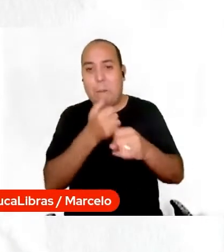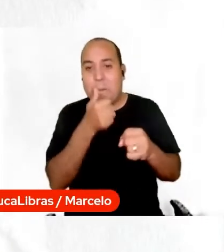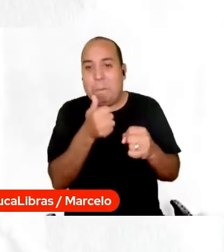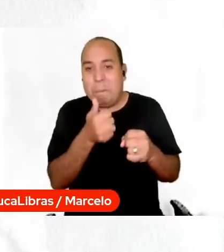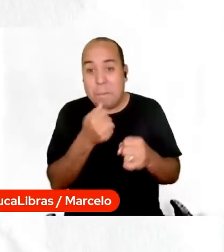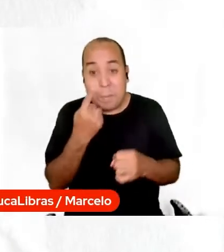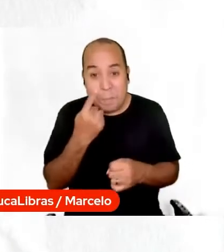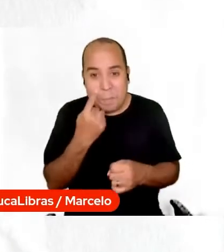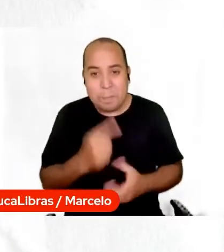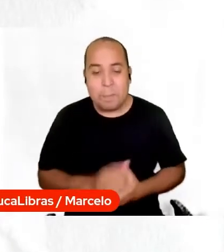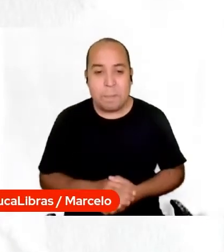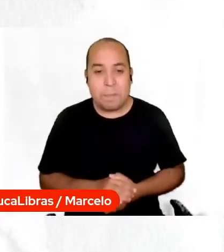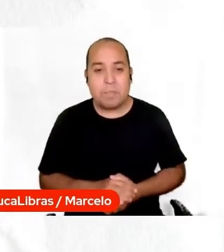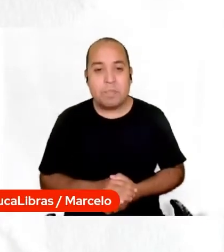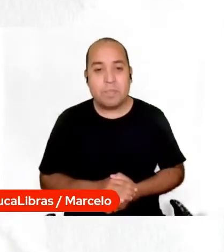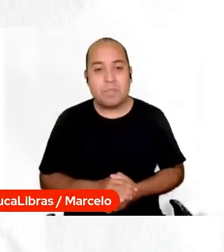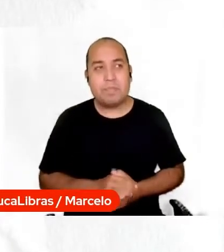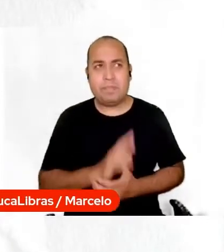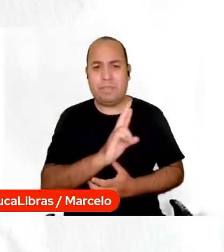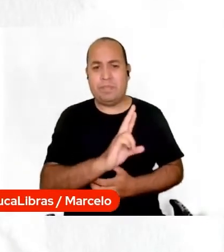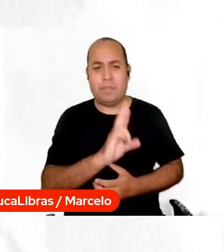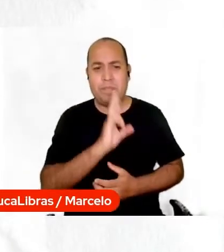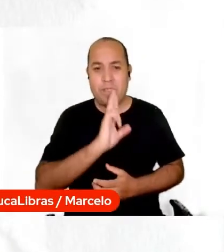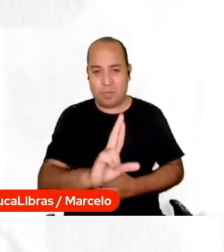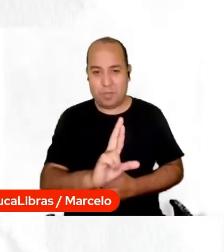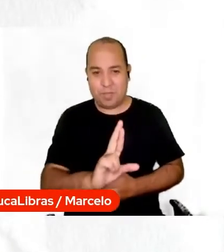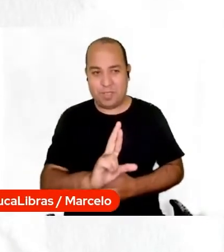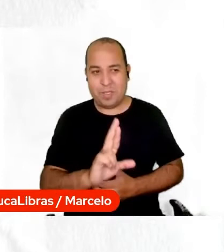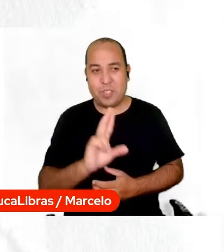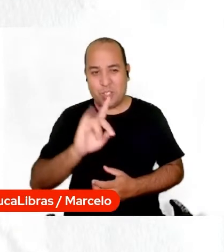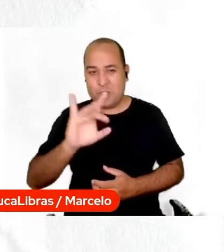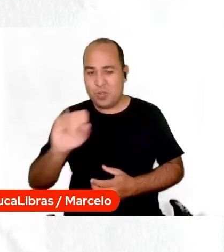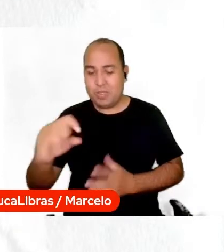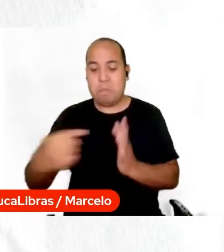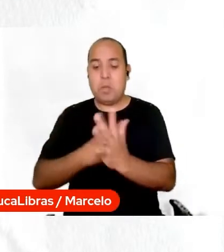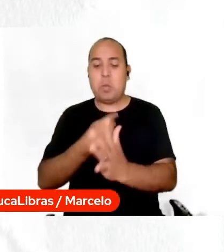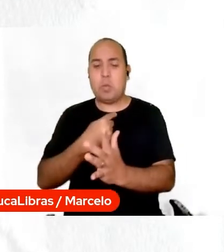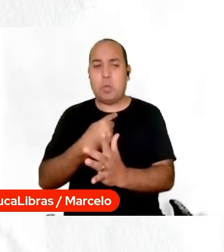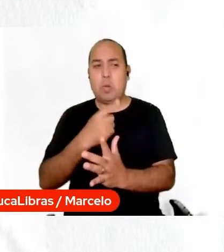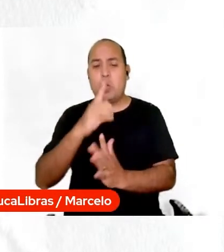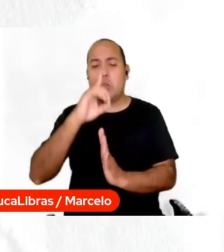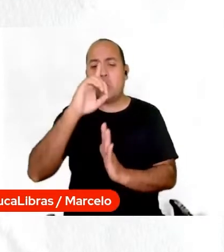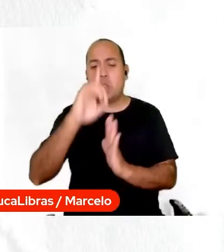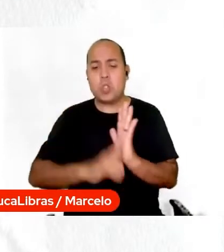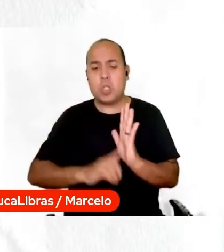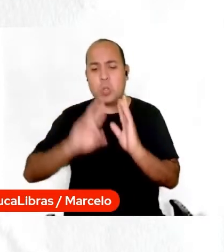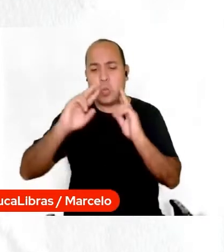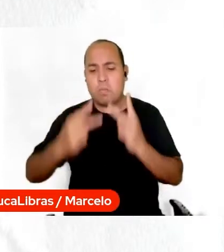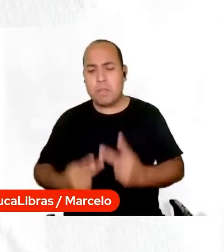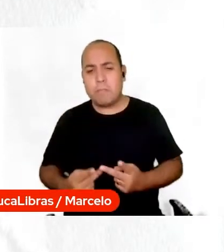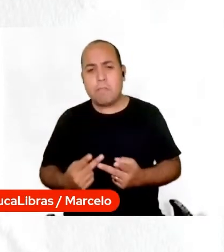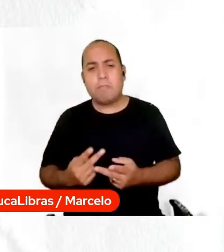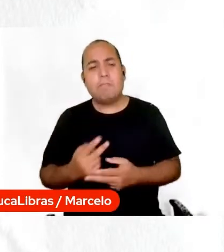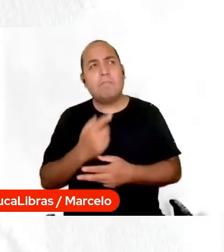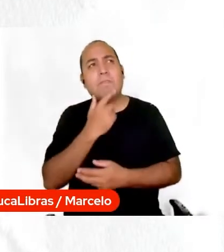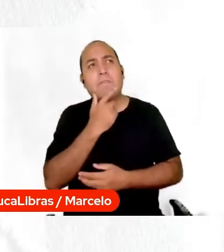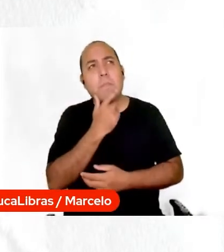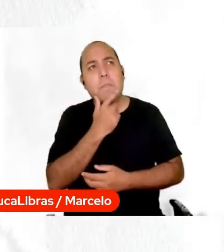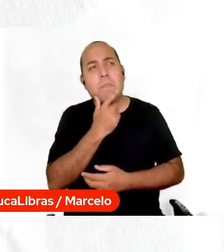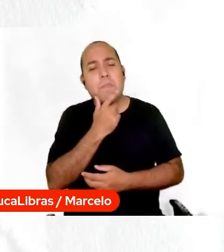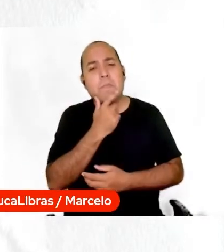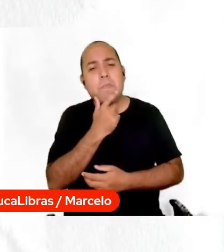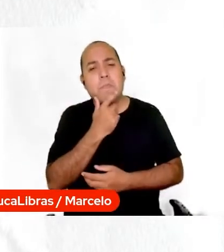Bom, respondendo a sua pergunta, Dilsa, que não consegui, o que